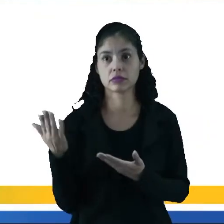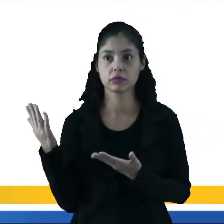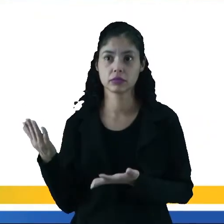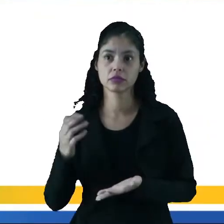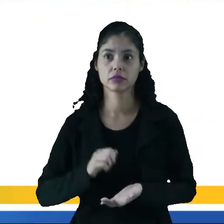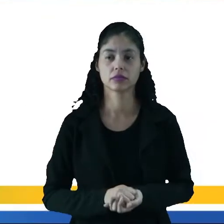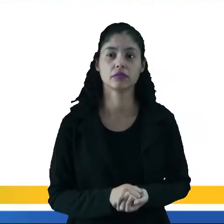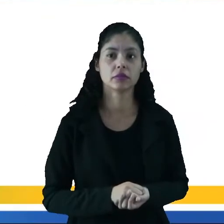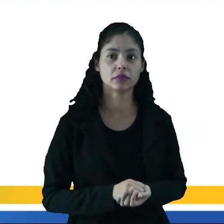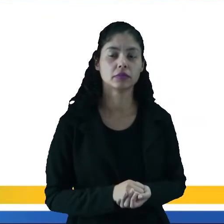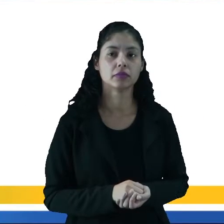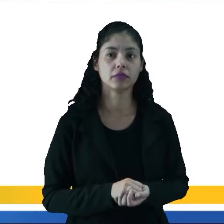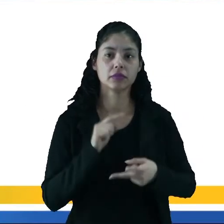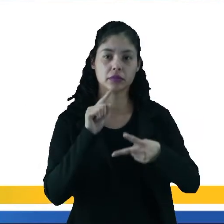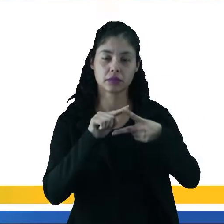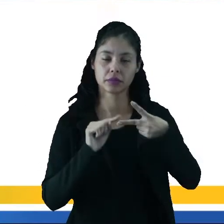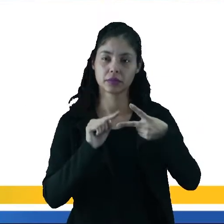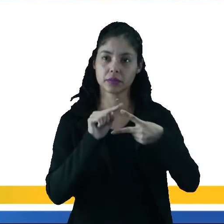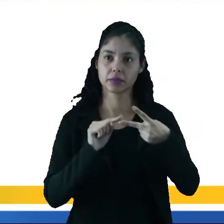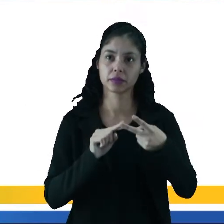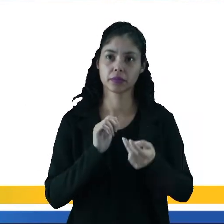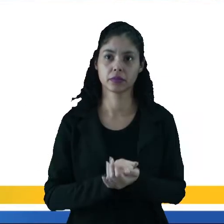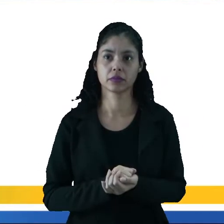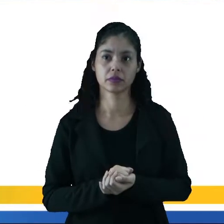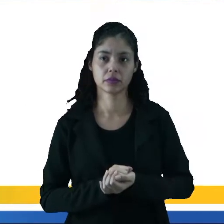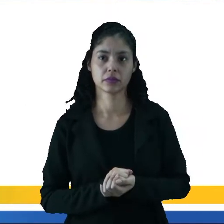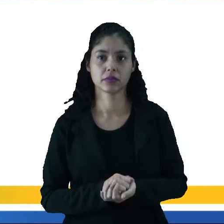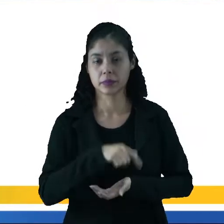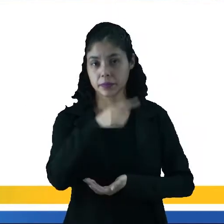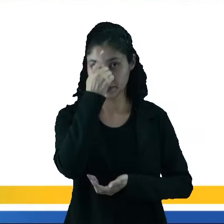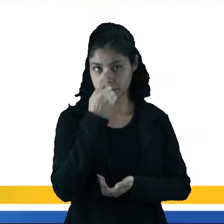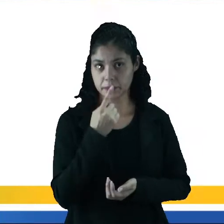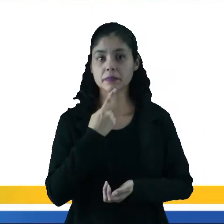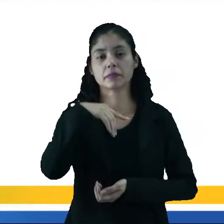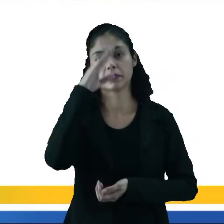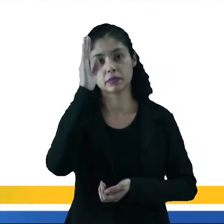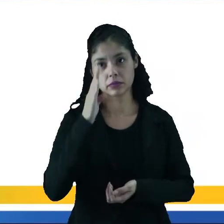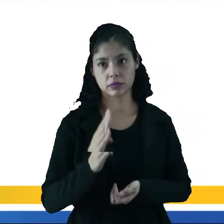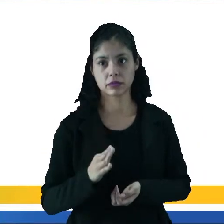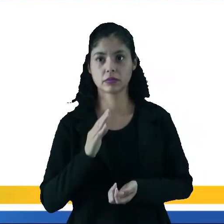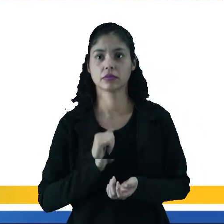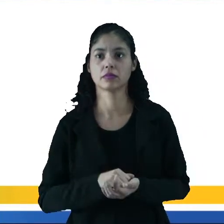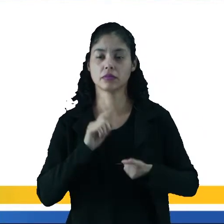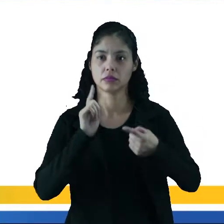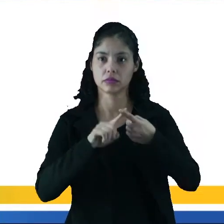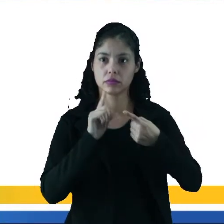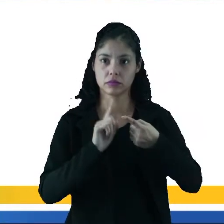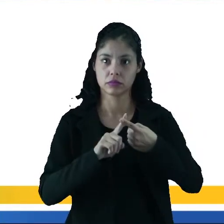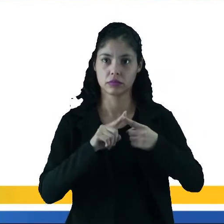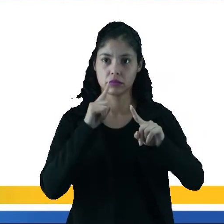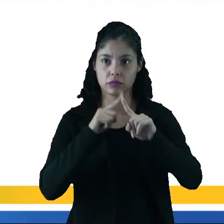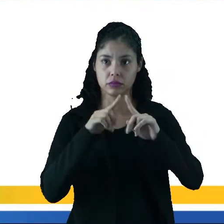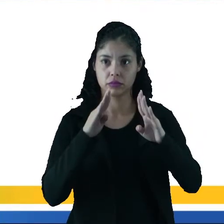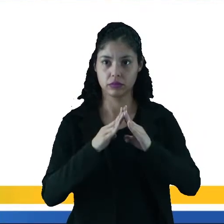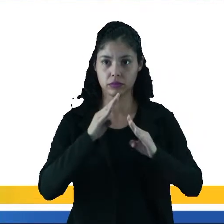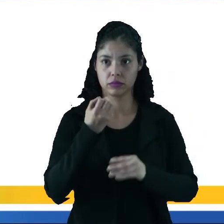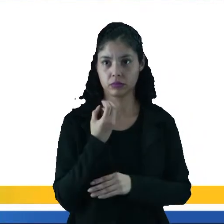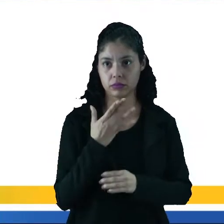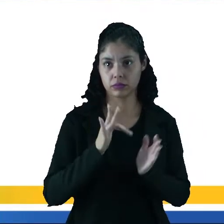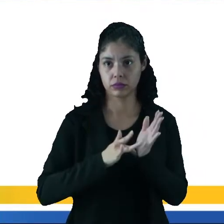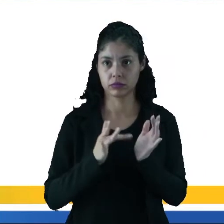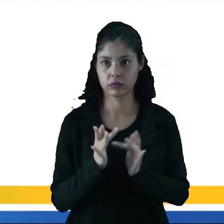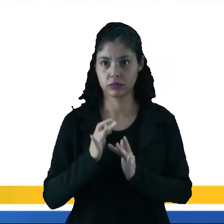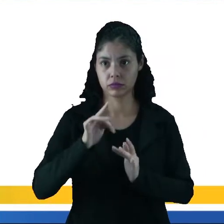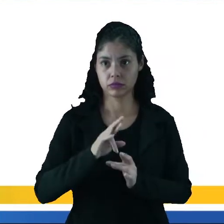mostrar pra você. Essas duas aqui são duas imagens brasileiras. Uma é da igreja do Bom Jesus